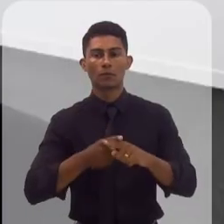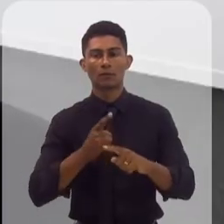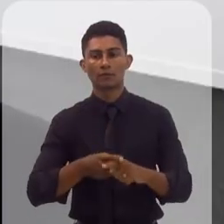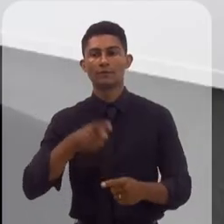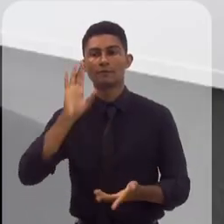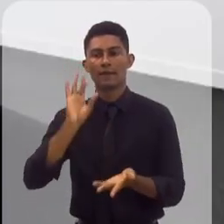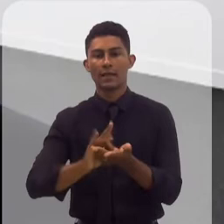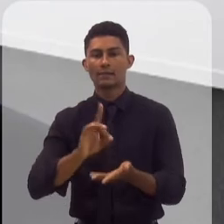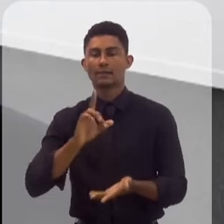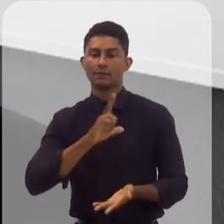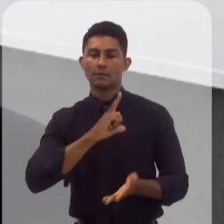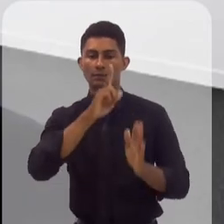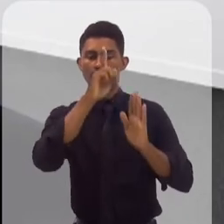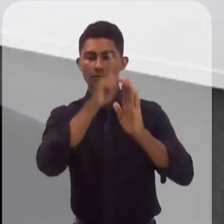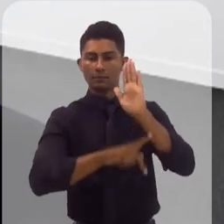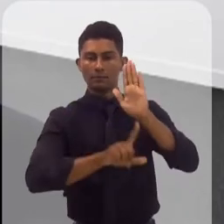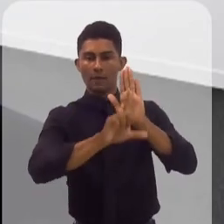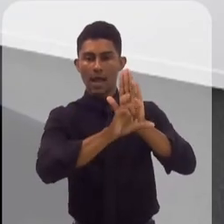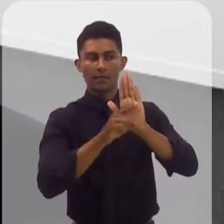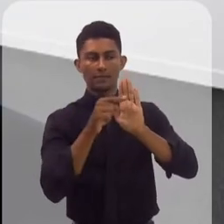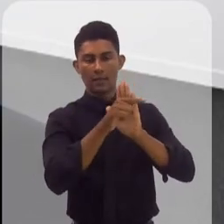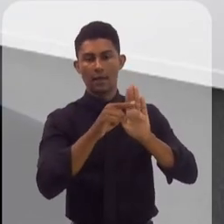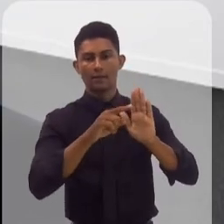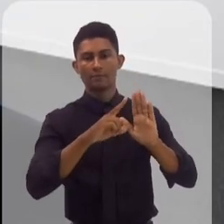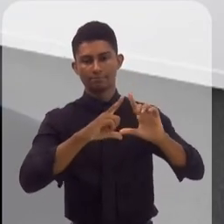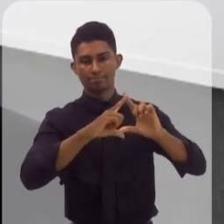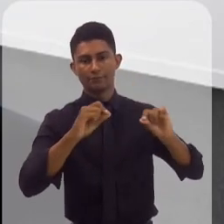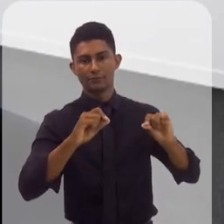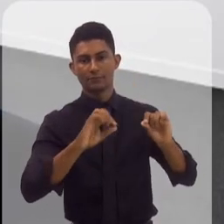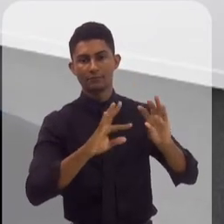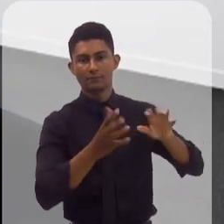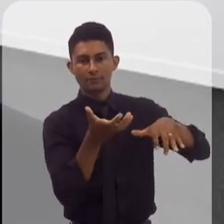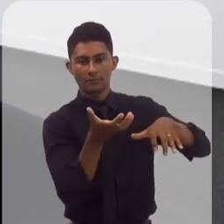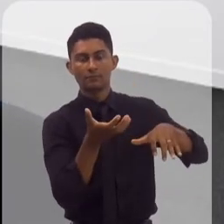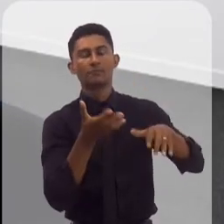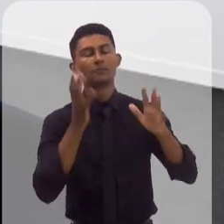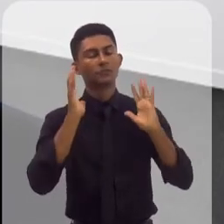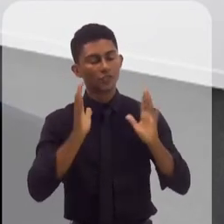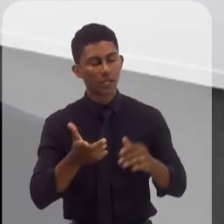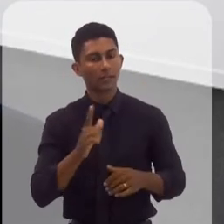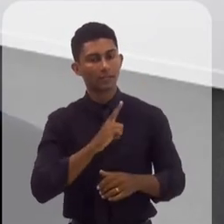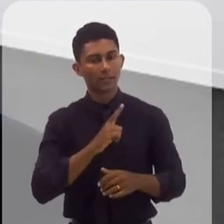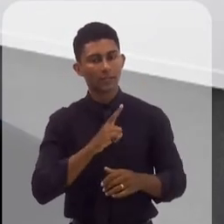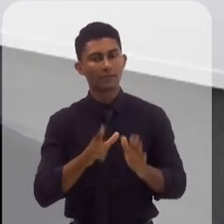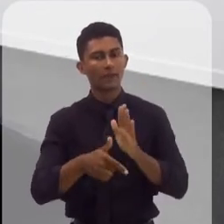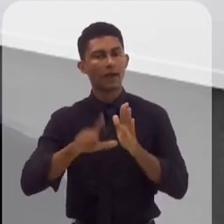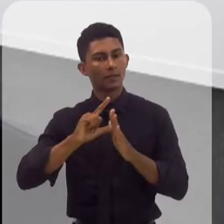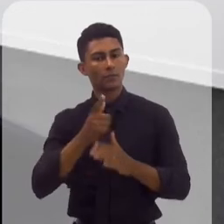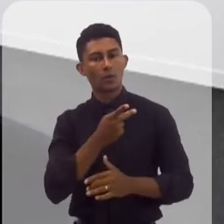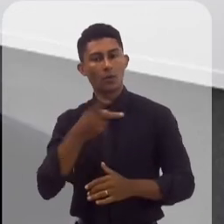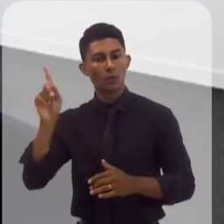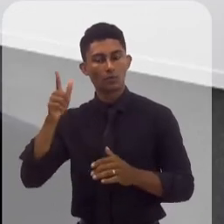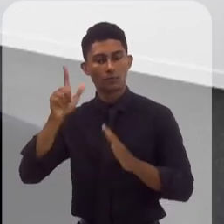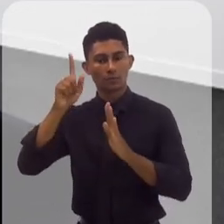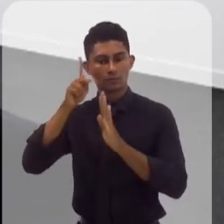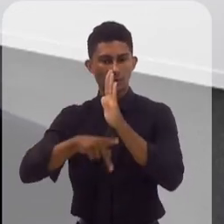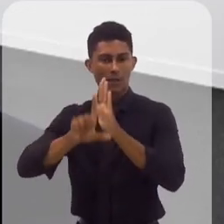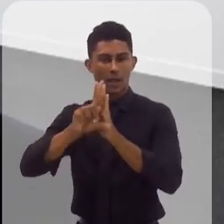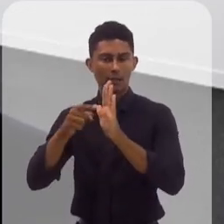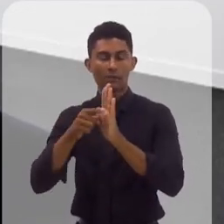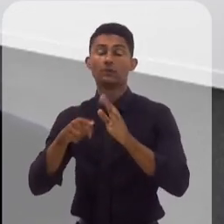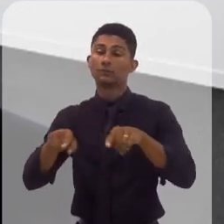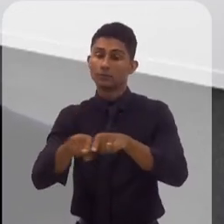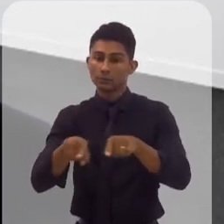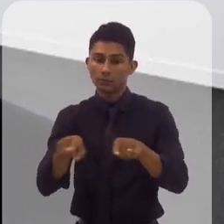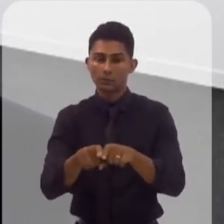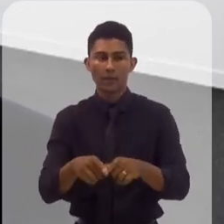de fato, tem esse projeto de lei tramitando no Congresso, e a gente já teve, antes desse, já teve outros também, inclusive